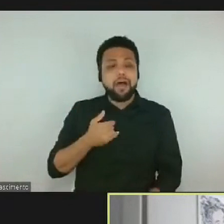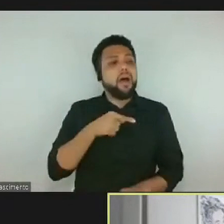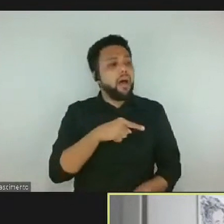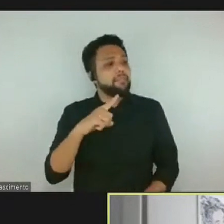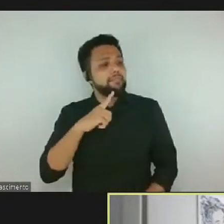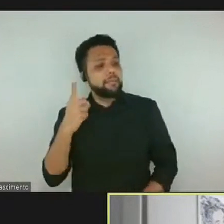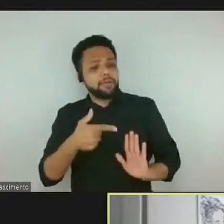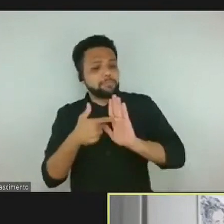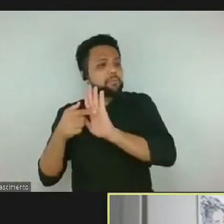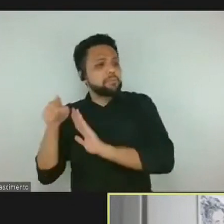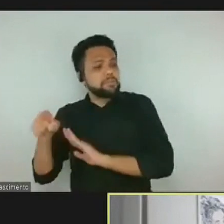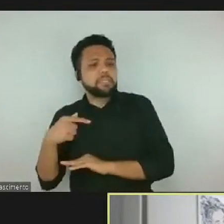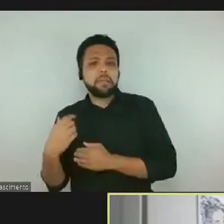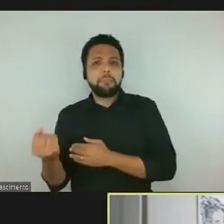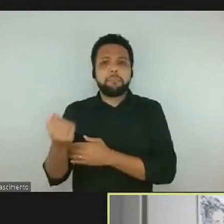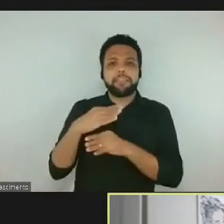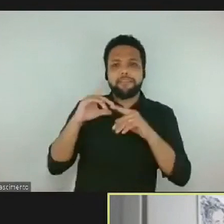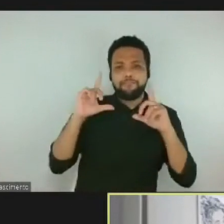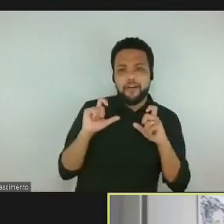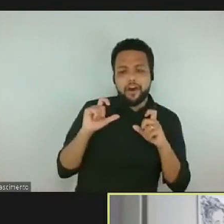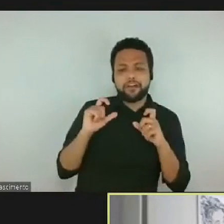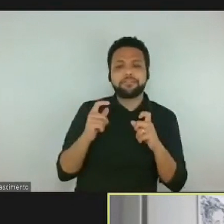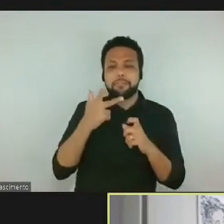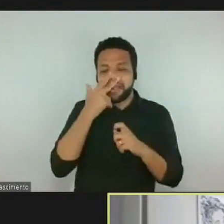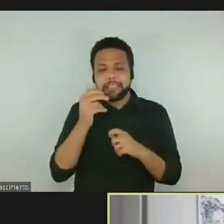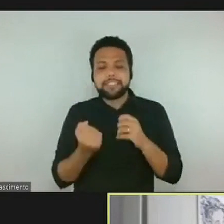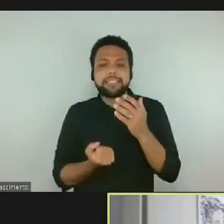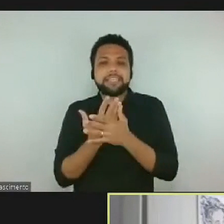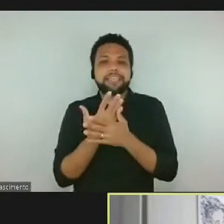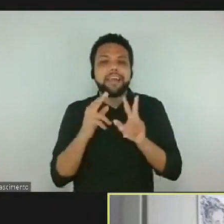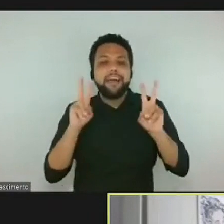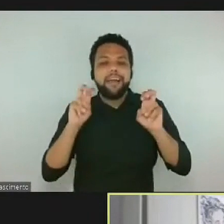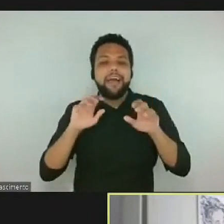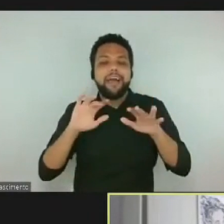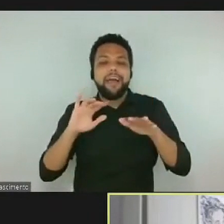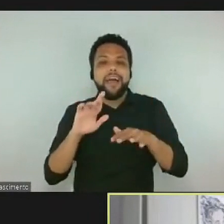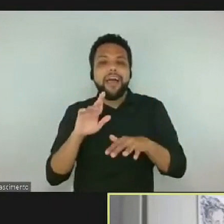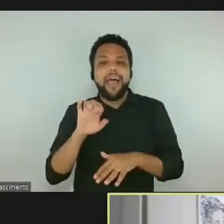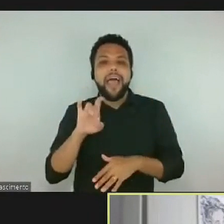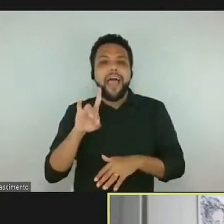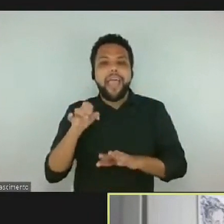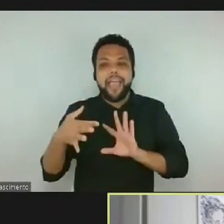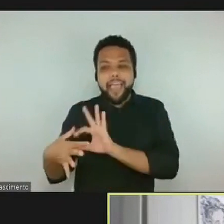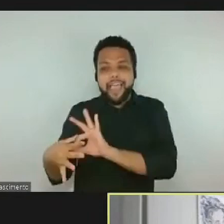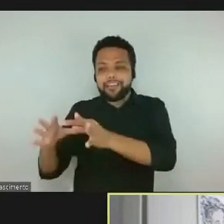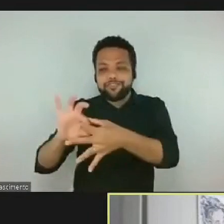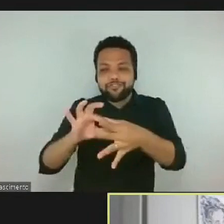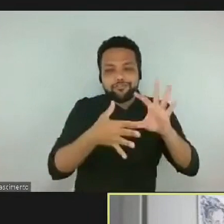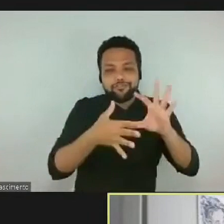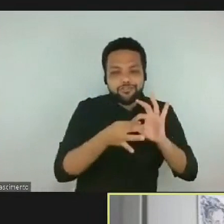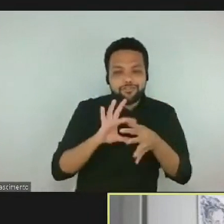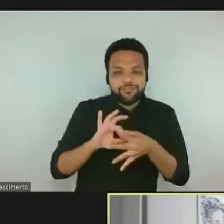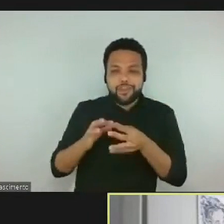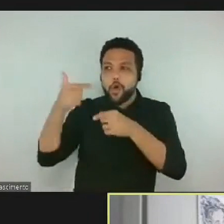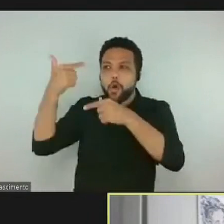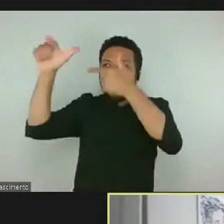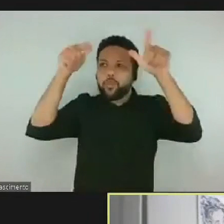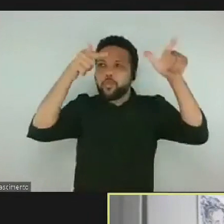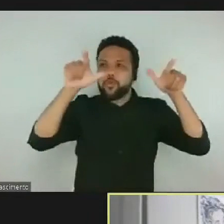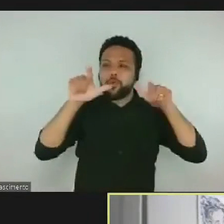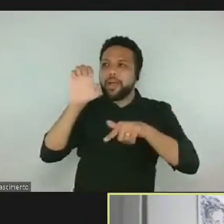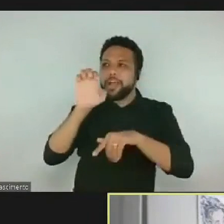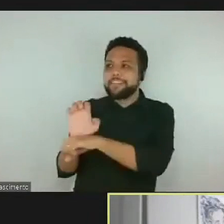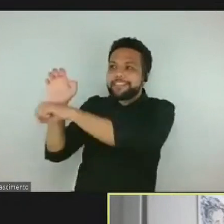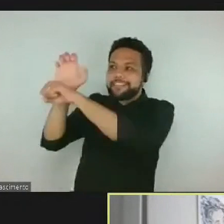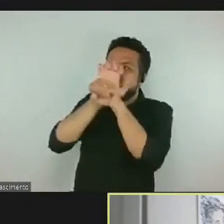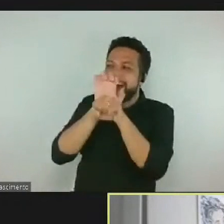fotografia. Então, você faz uma rede de uma interlocução com os outros estados e é